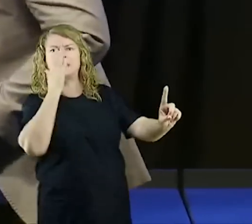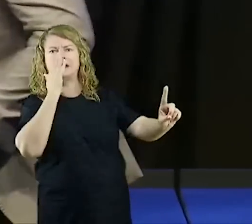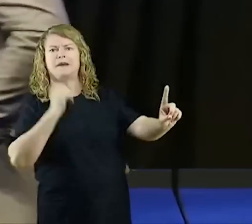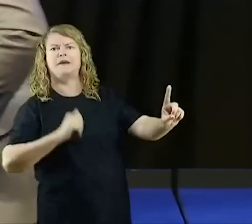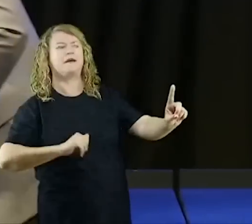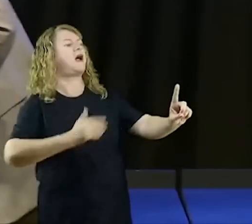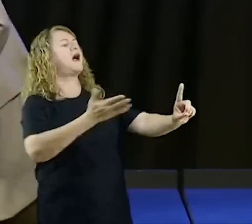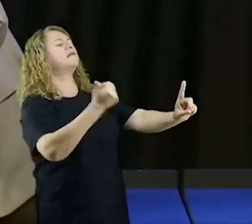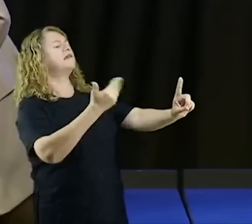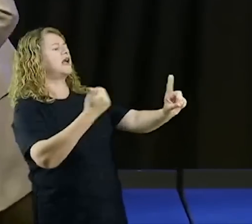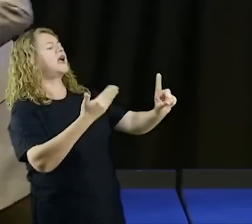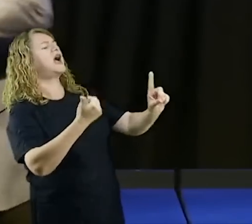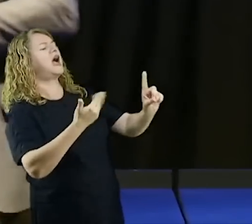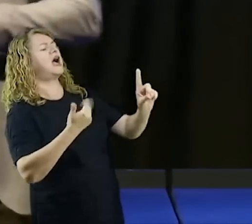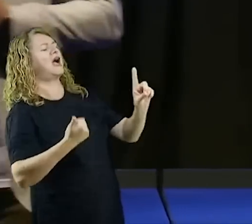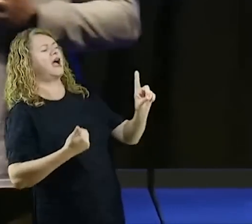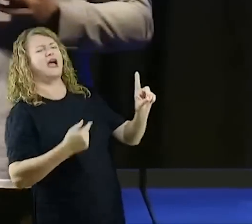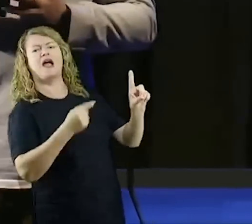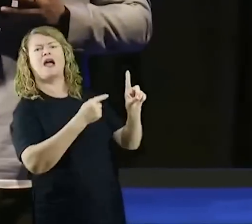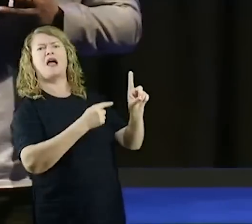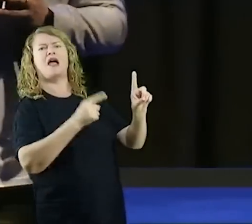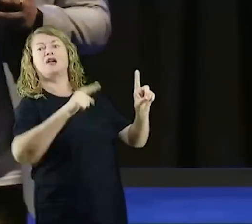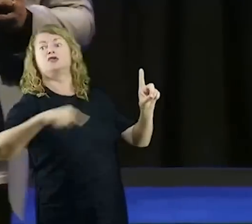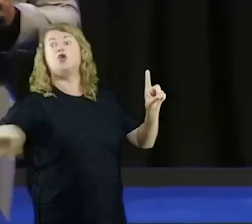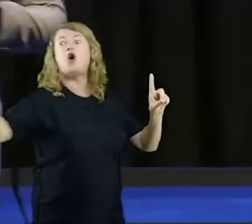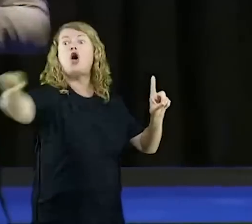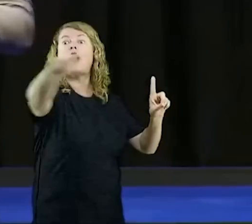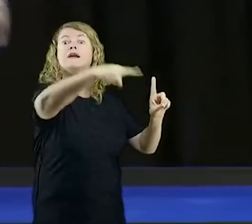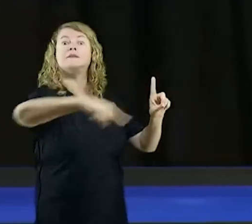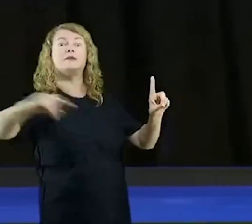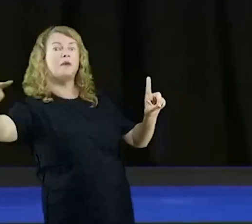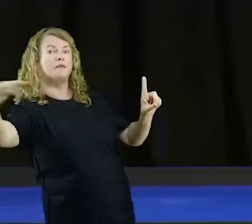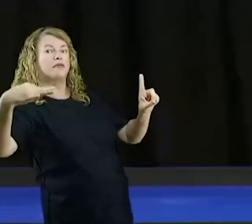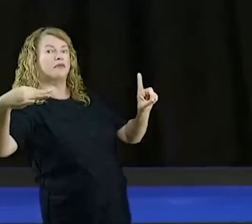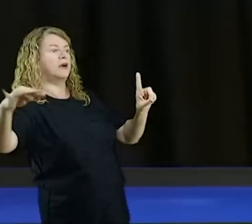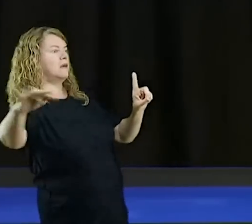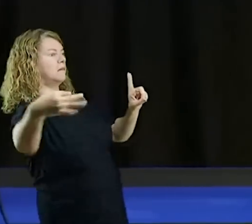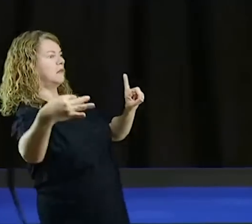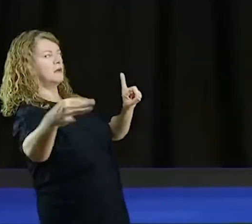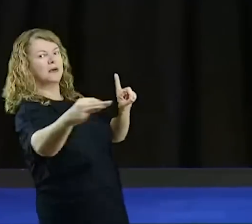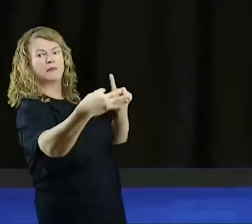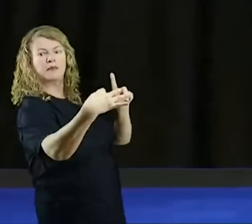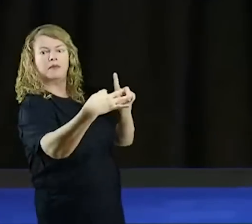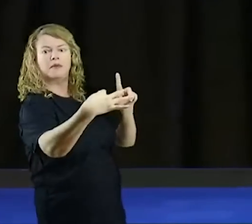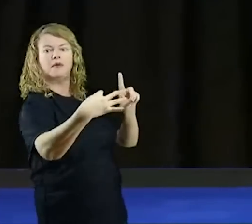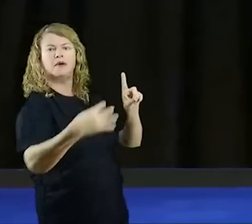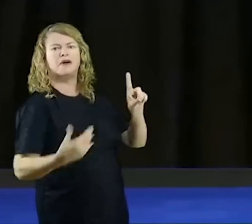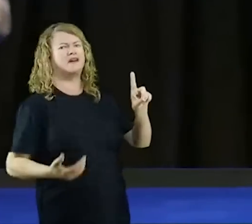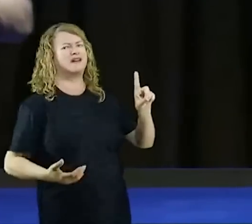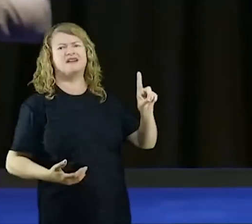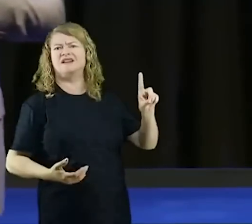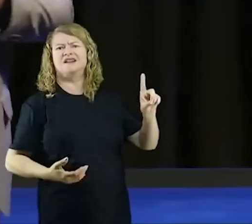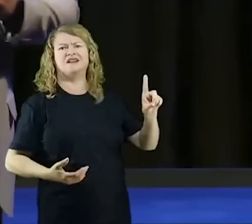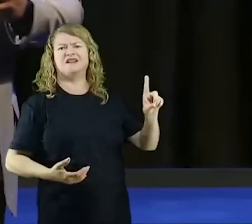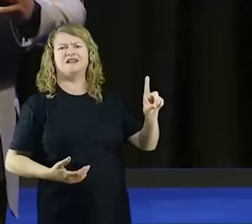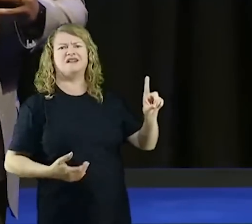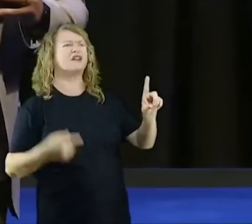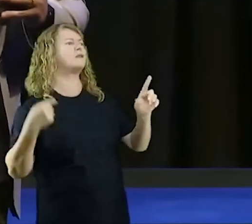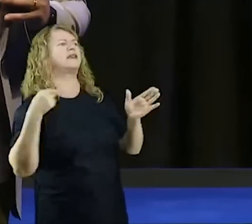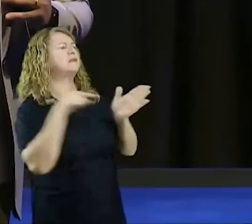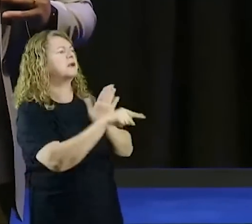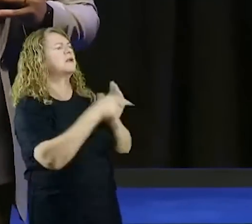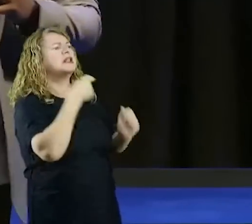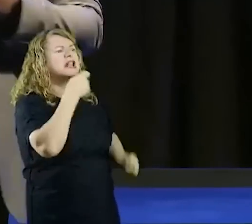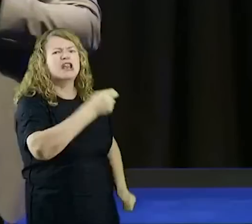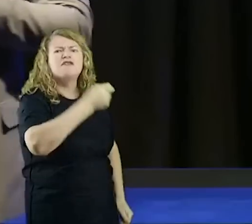O que você está fazendo aí? Essas entrevistas, como se o mentiroso fosse falar a verdade. João 8,